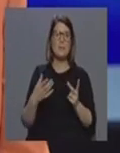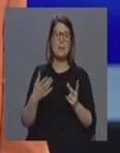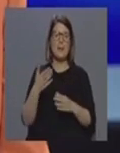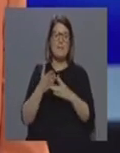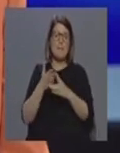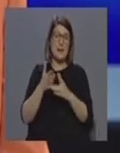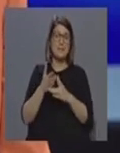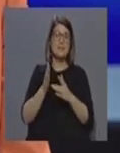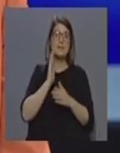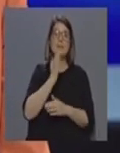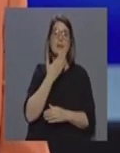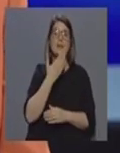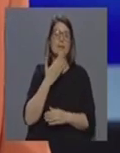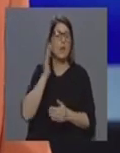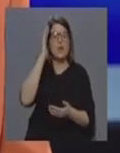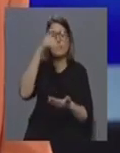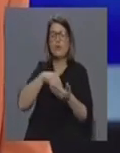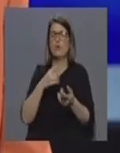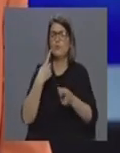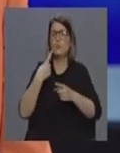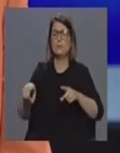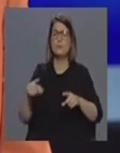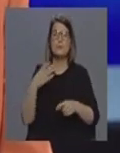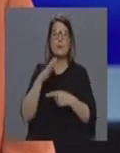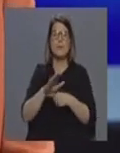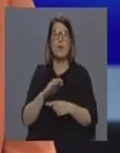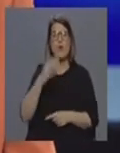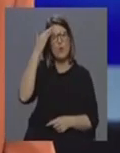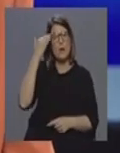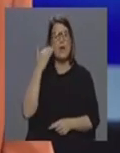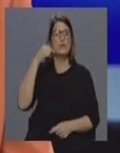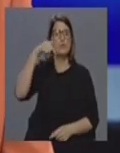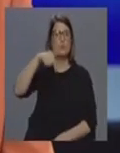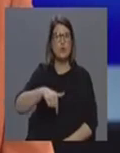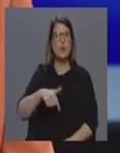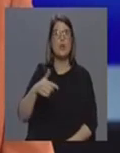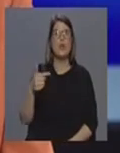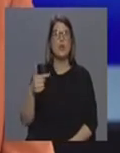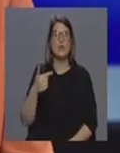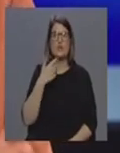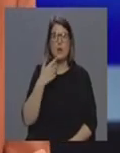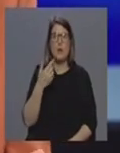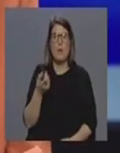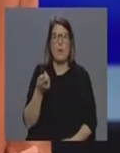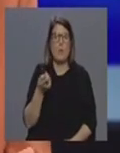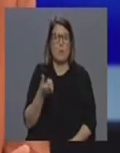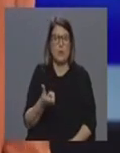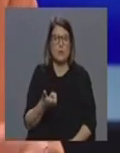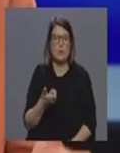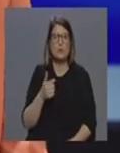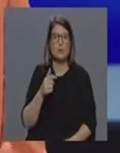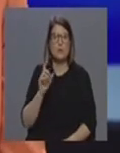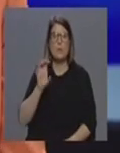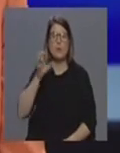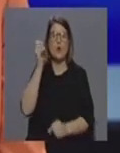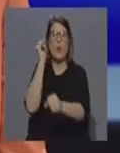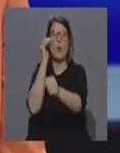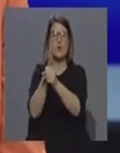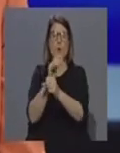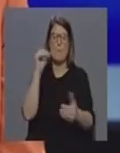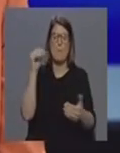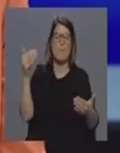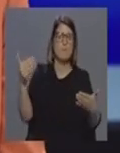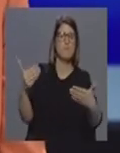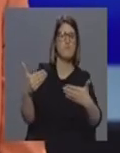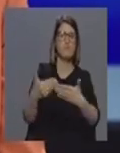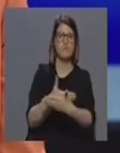também é feita com resultados muito dispares. Se vir os resultados da Coreia do Sul, eles são completamente diminutos, e depois voltamos para outros países em que temos uma mortalidade,